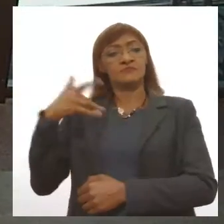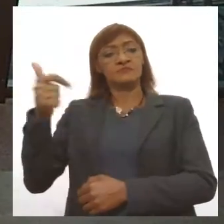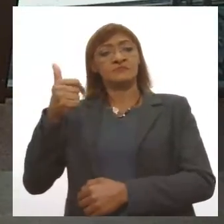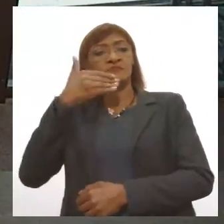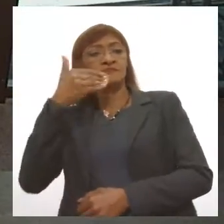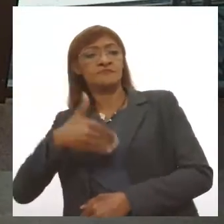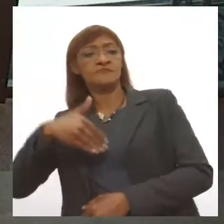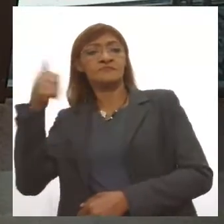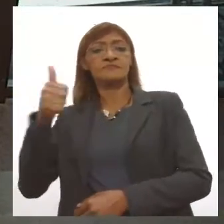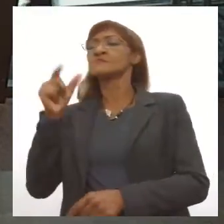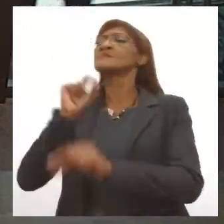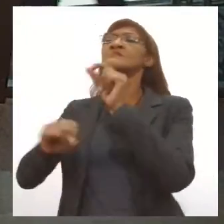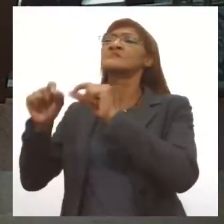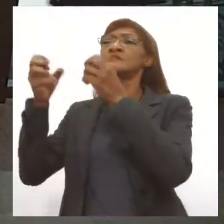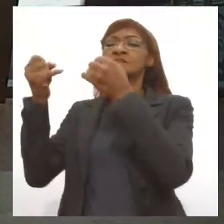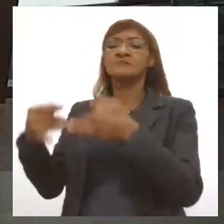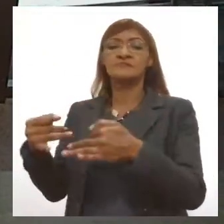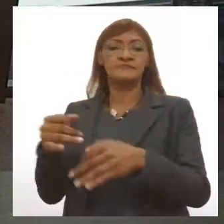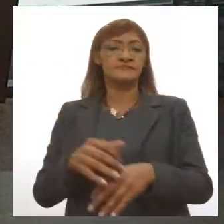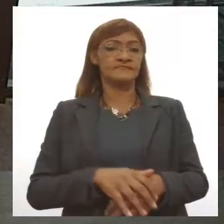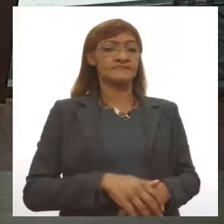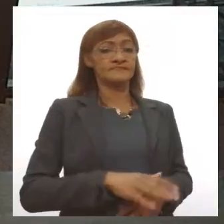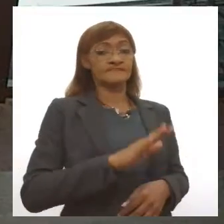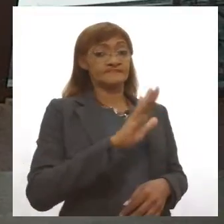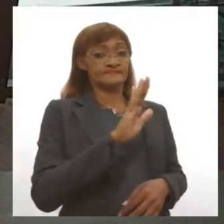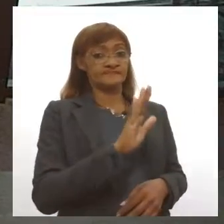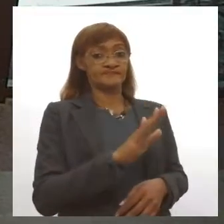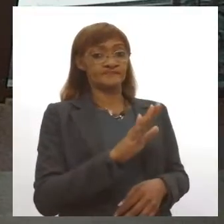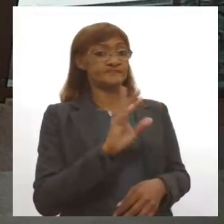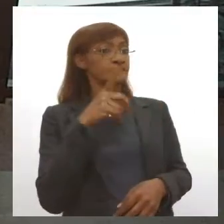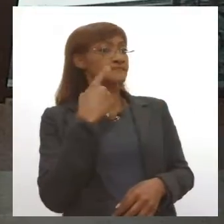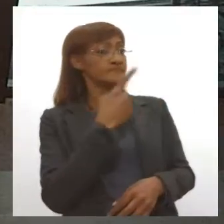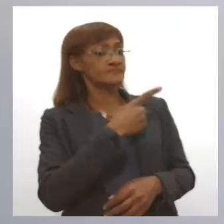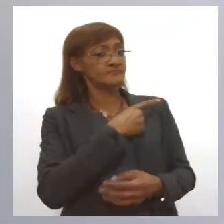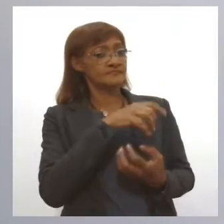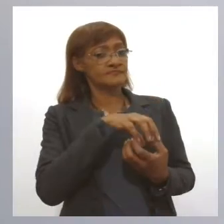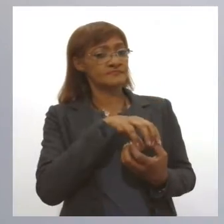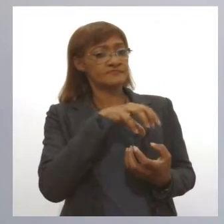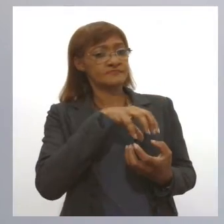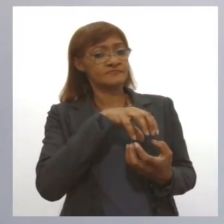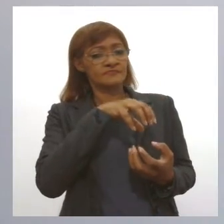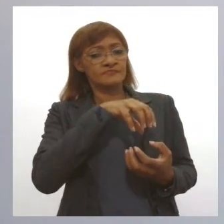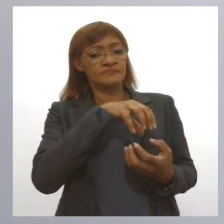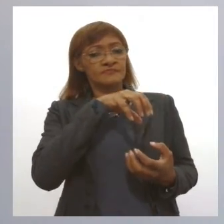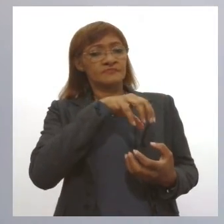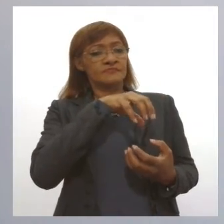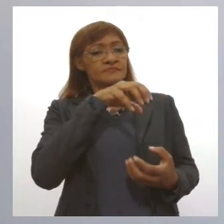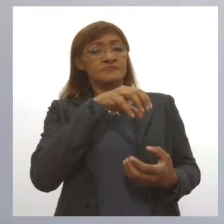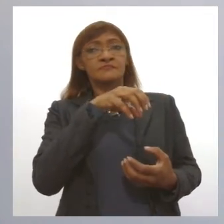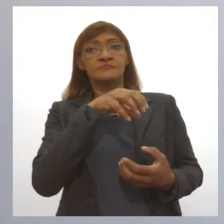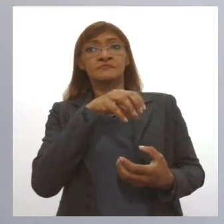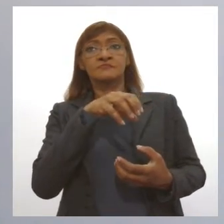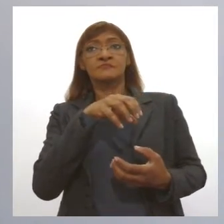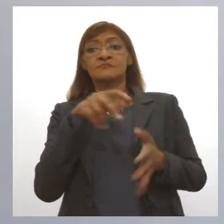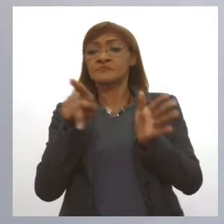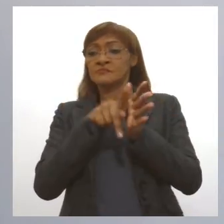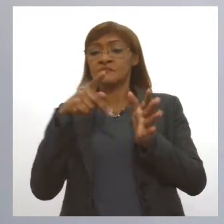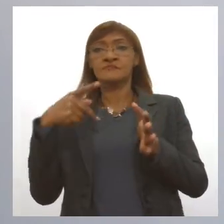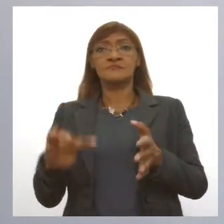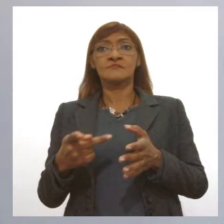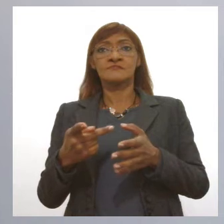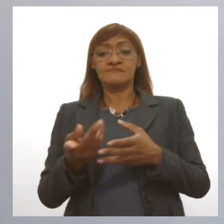O que é que isso explica? Quando a gente vai envelhecendo, Tiago, o nosso sistema imunológico também envelhece junto.